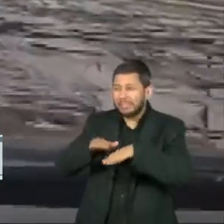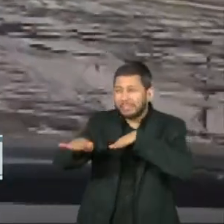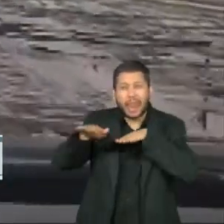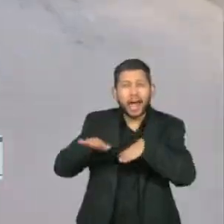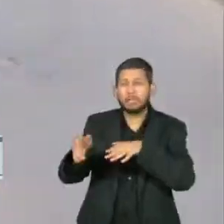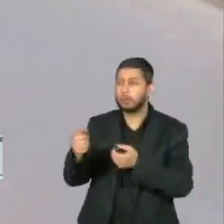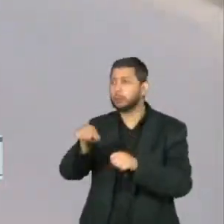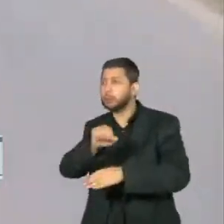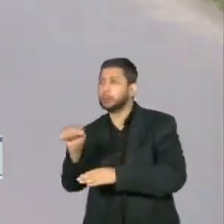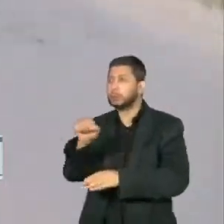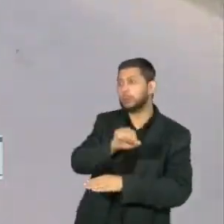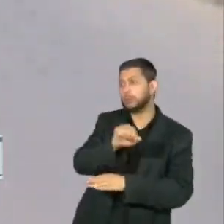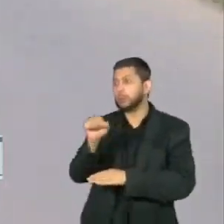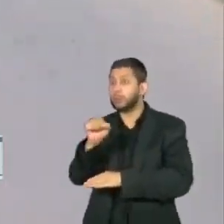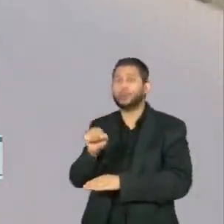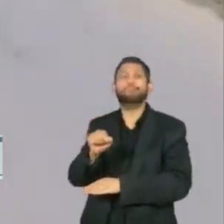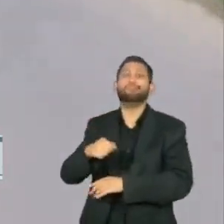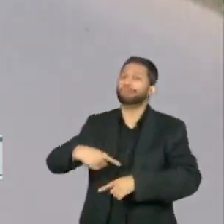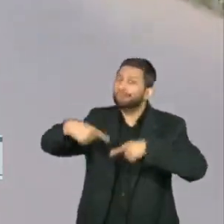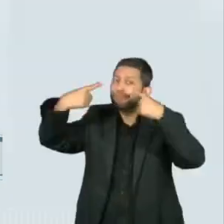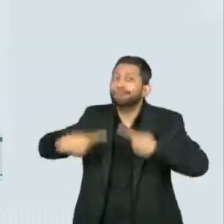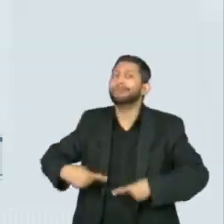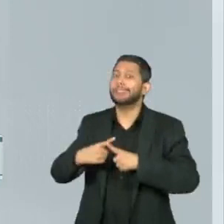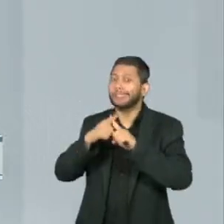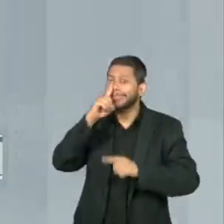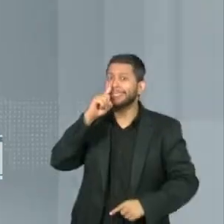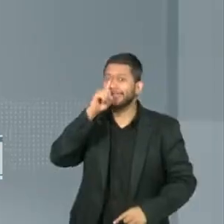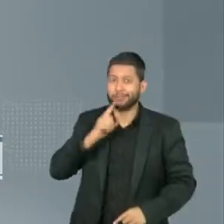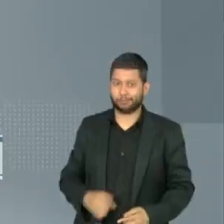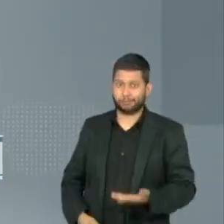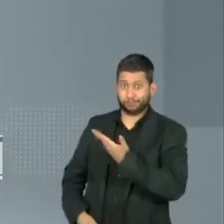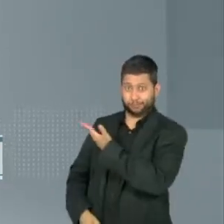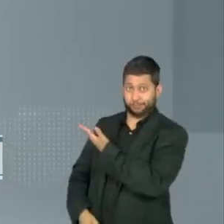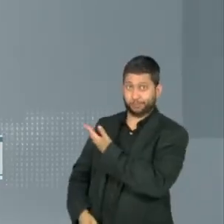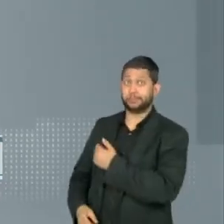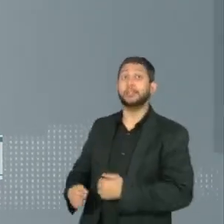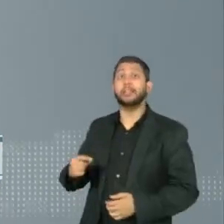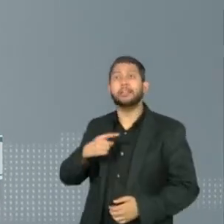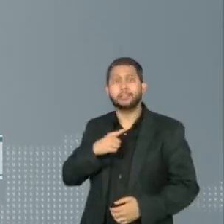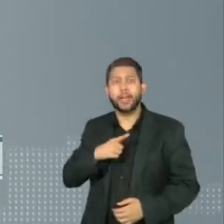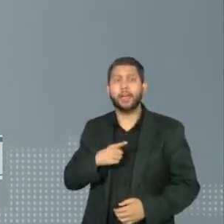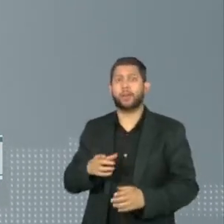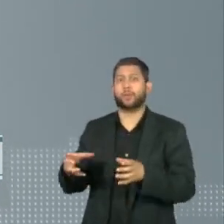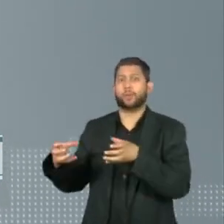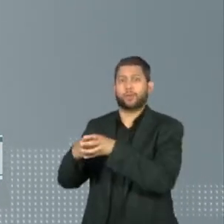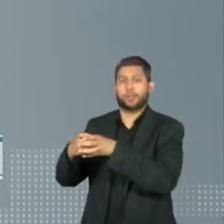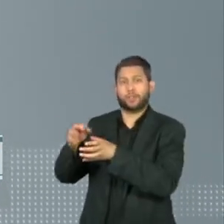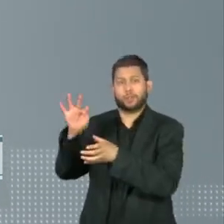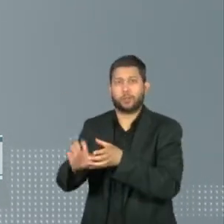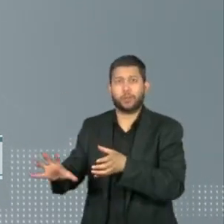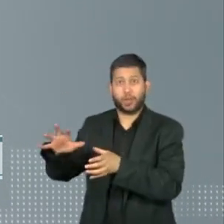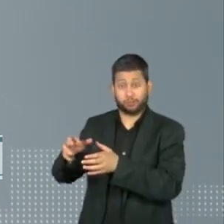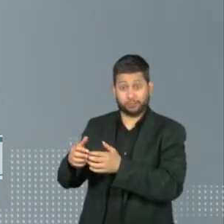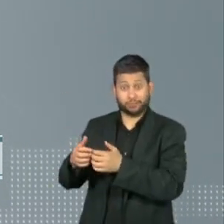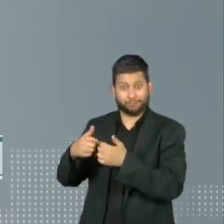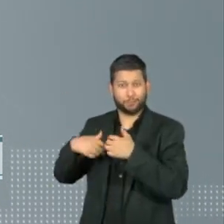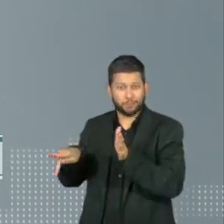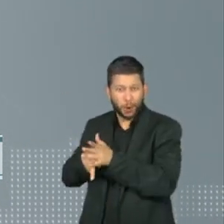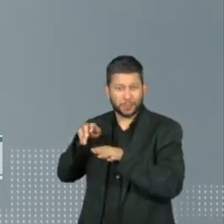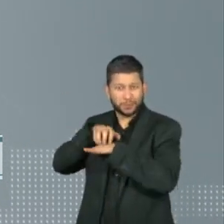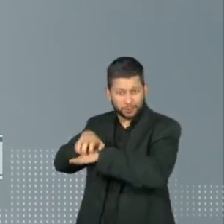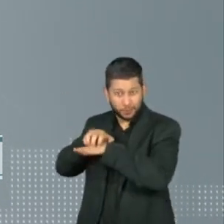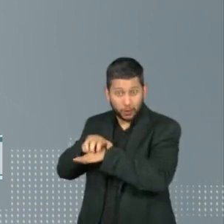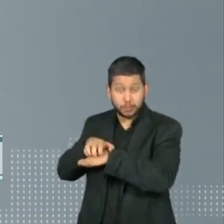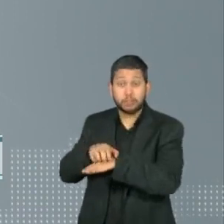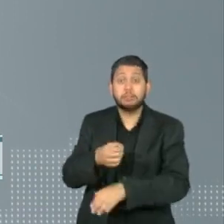É o que mostra a pesquisa CNT de rodovias. De acordo com a Confederação Nacional do Transporte, quase 62% da